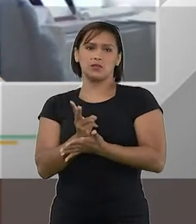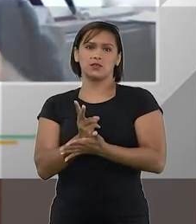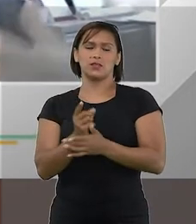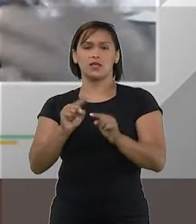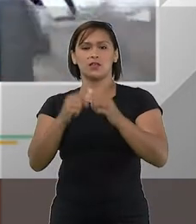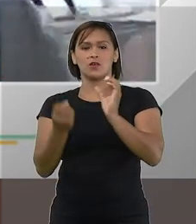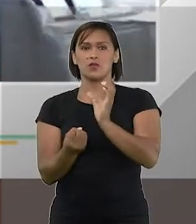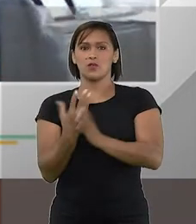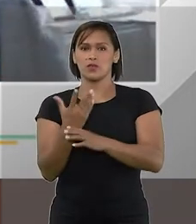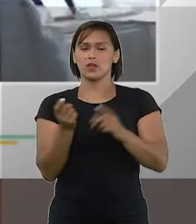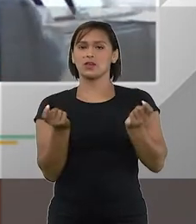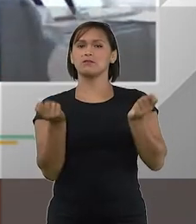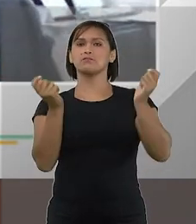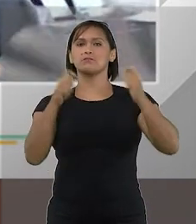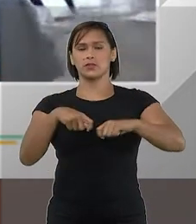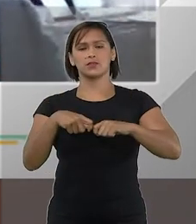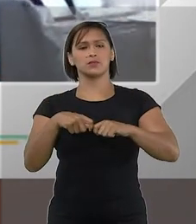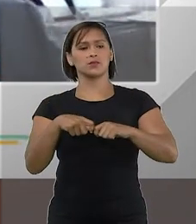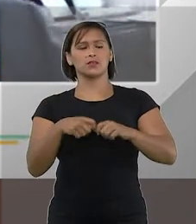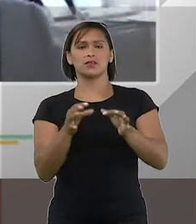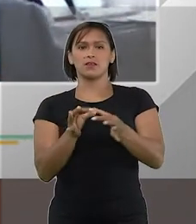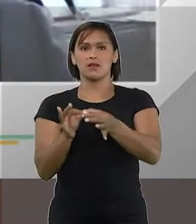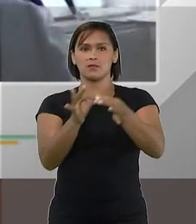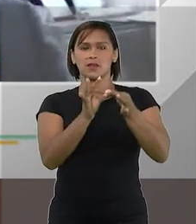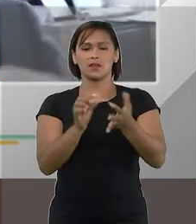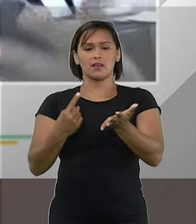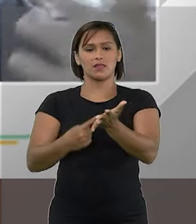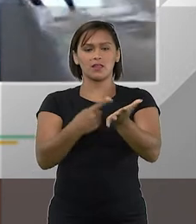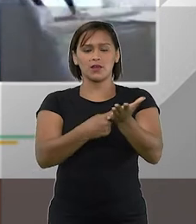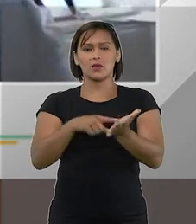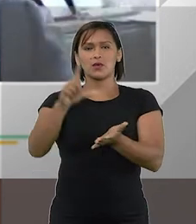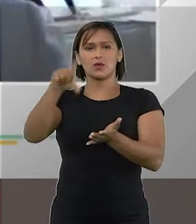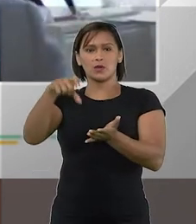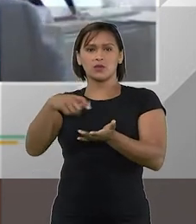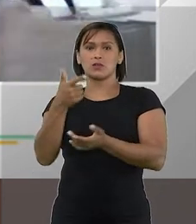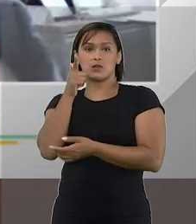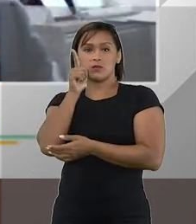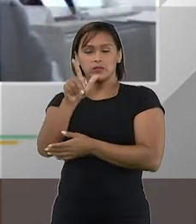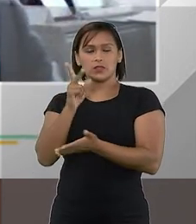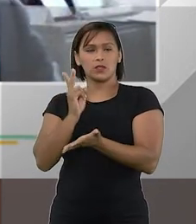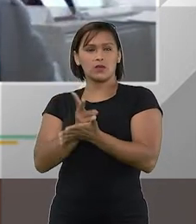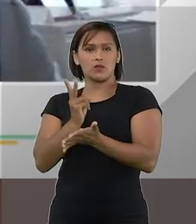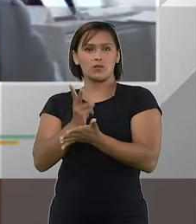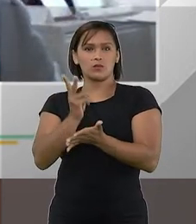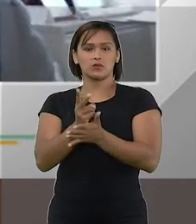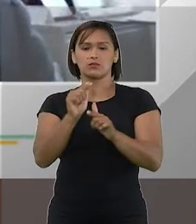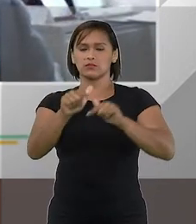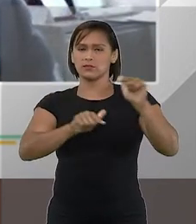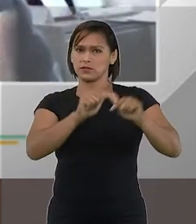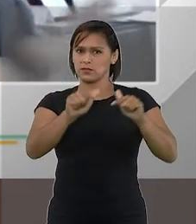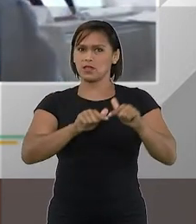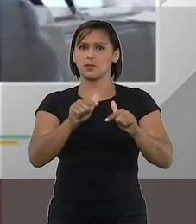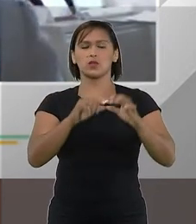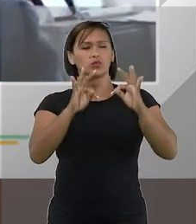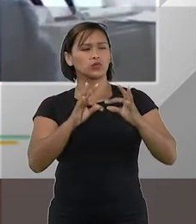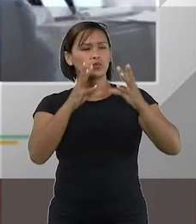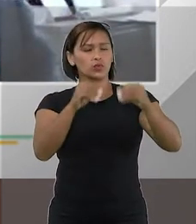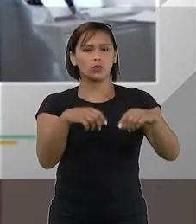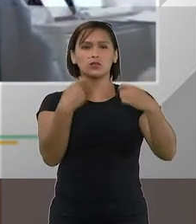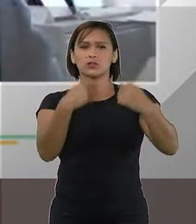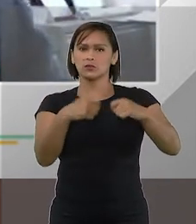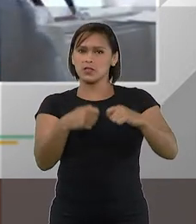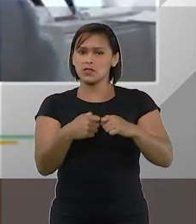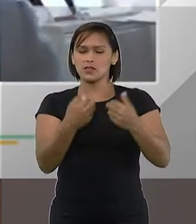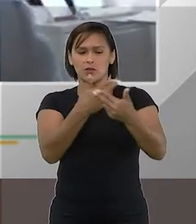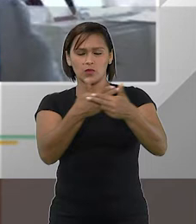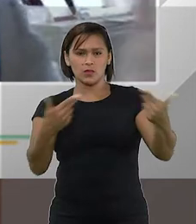então nós vamos criar condições para que ela negocie com os seus credores e consiga continuar funcionando, todos precisam